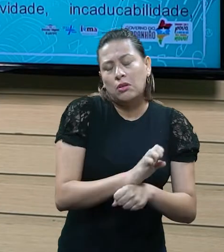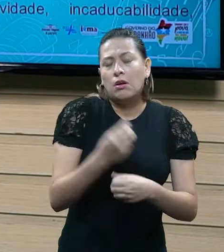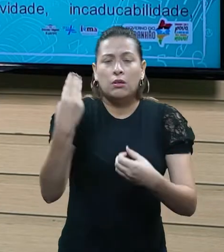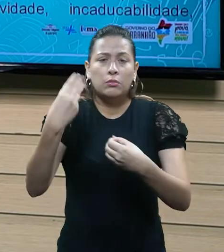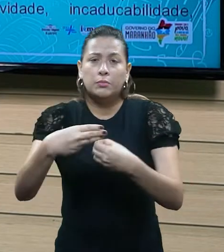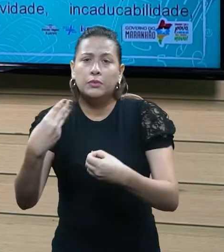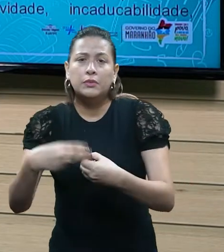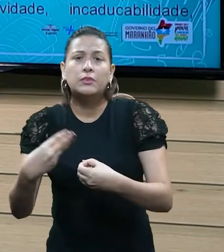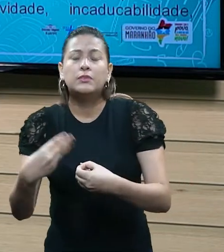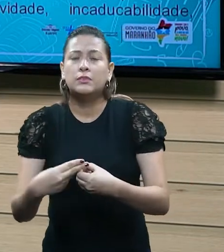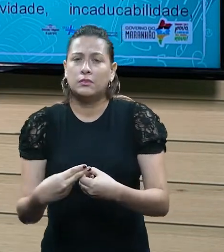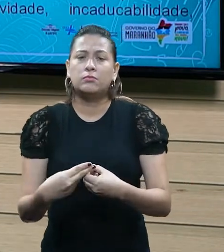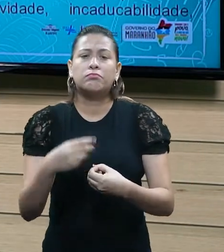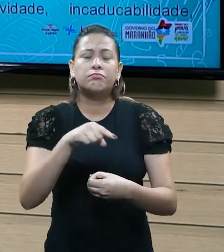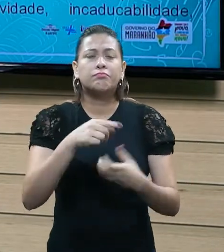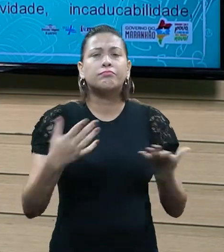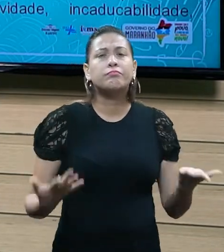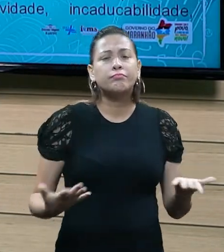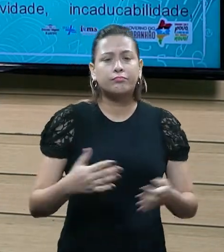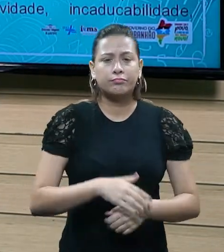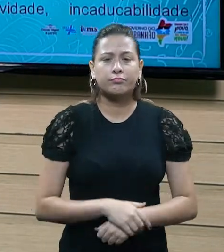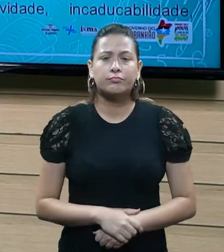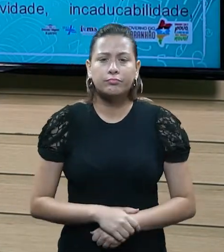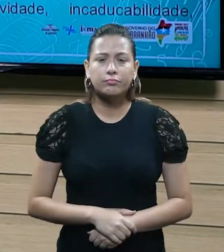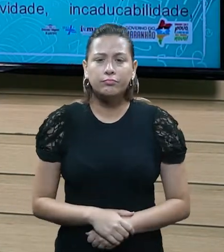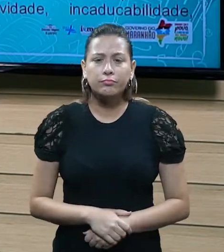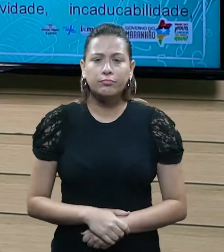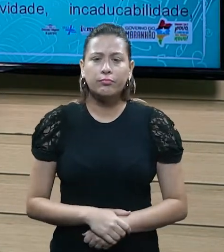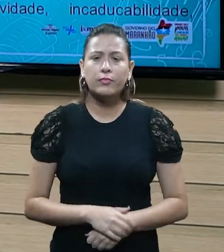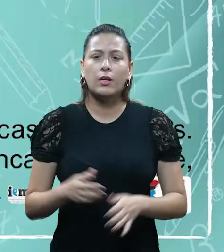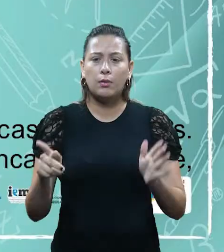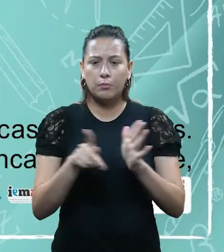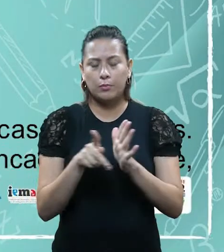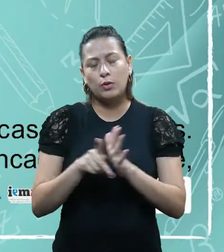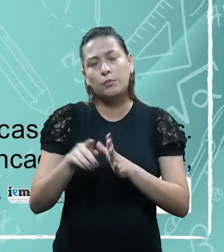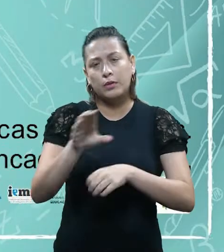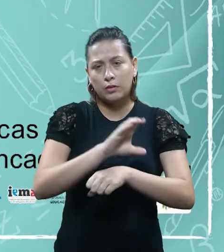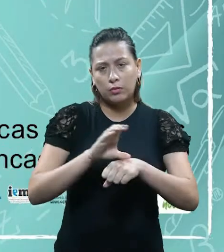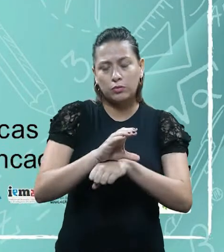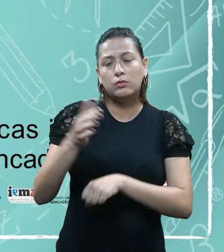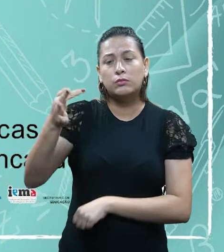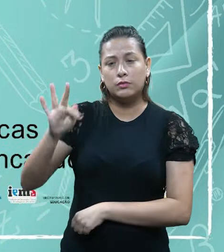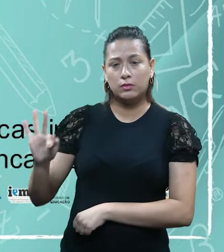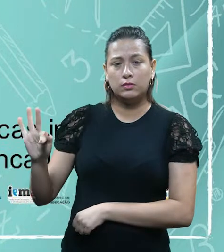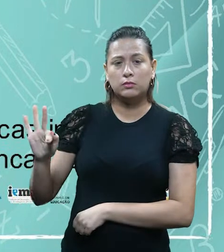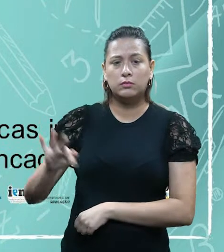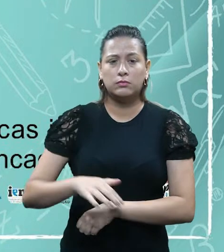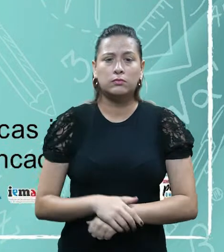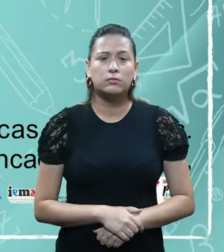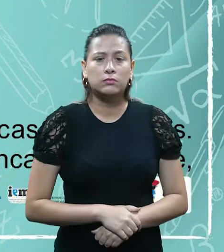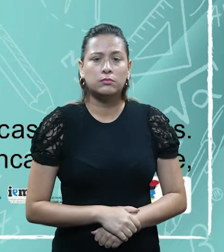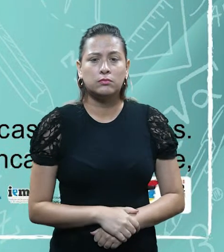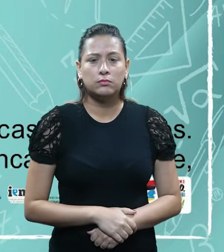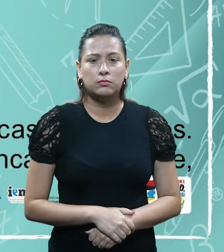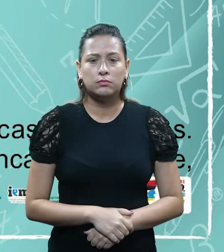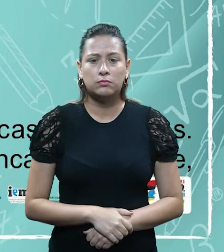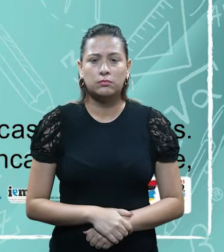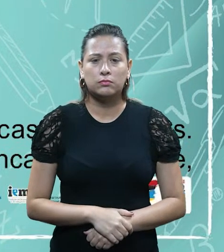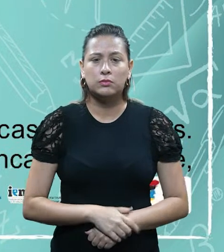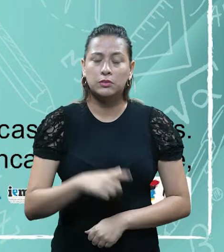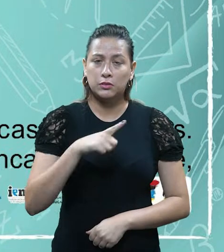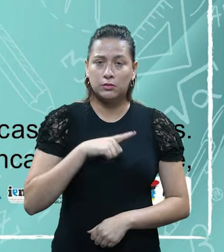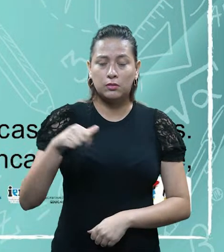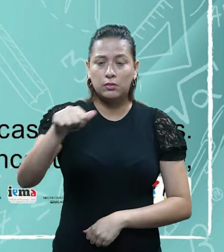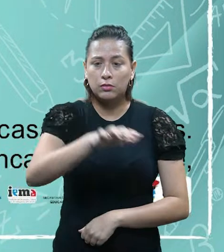né? Essa possibilidade é conferida justamente pela Constituição Federal, aos entes federativos, né, de instituírem em seus